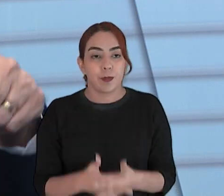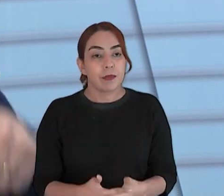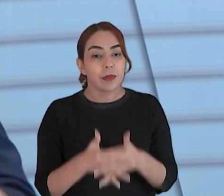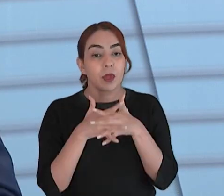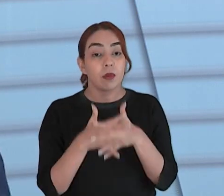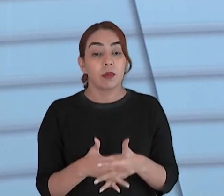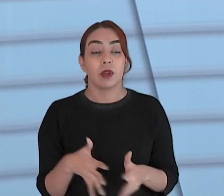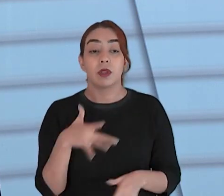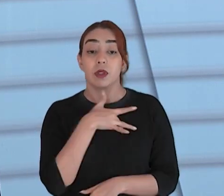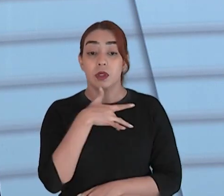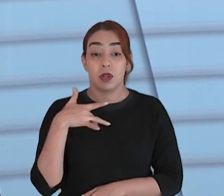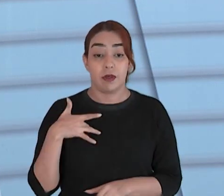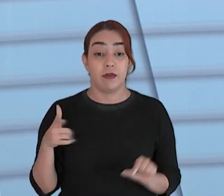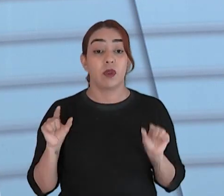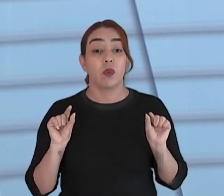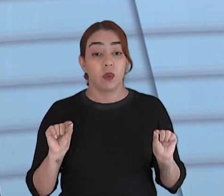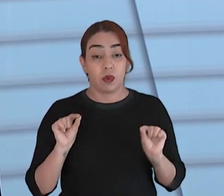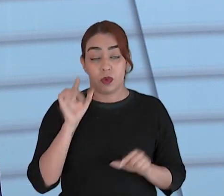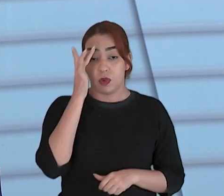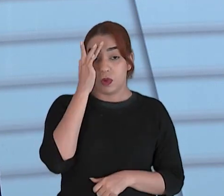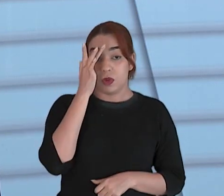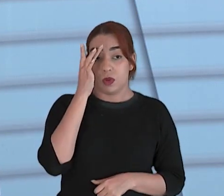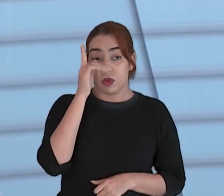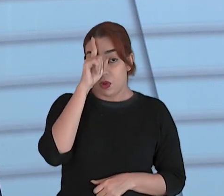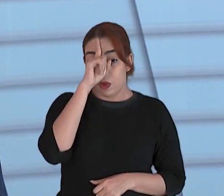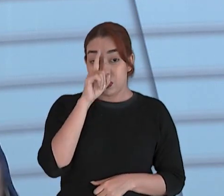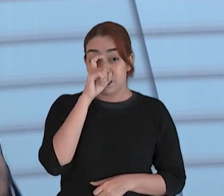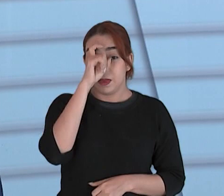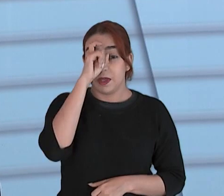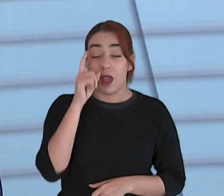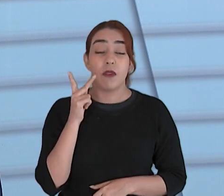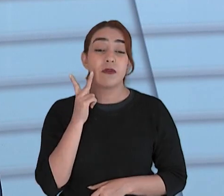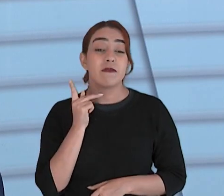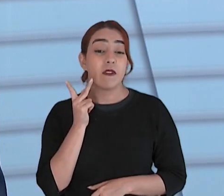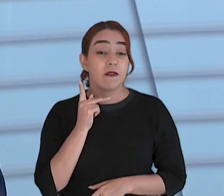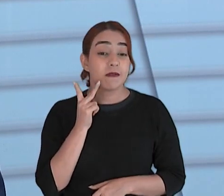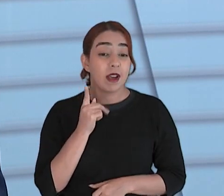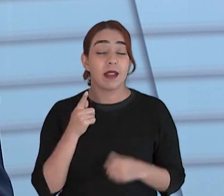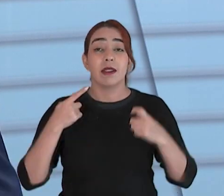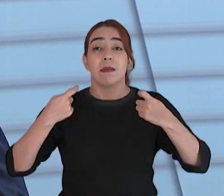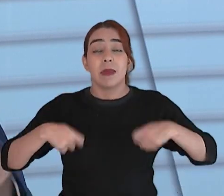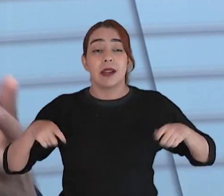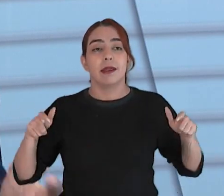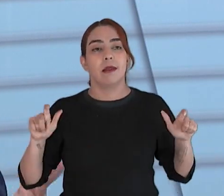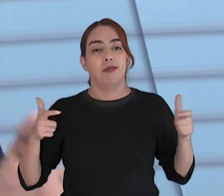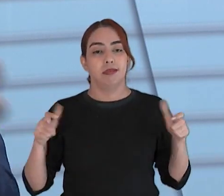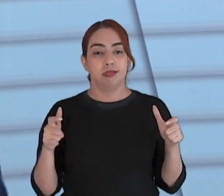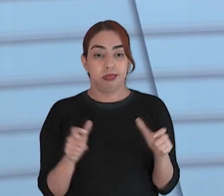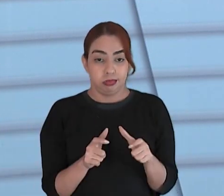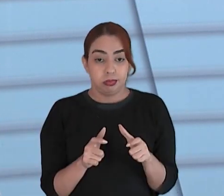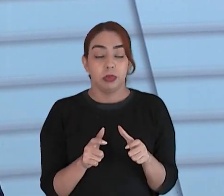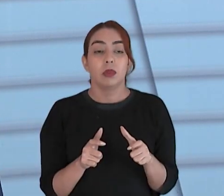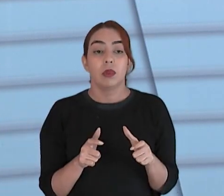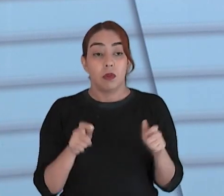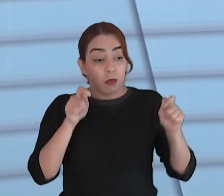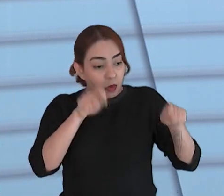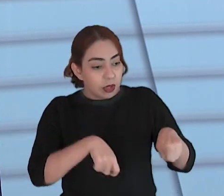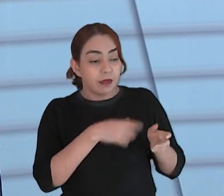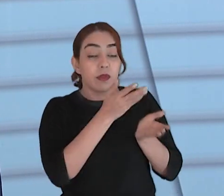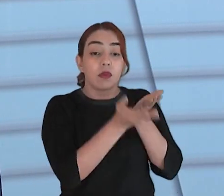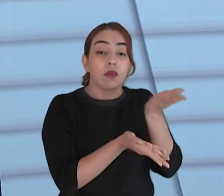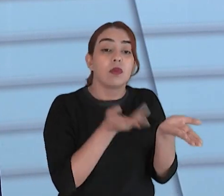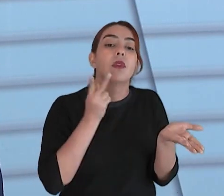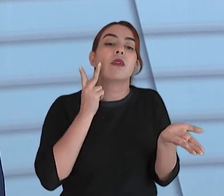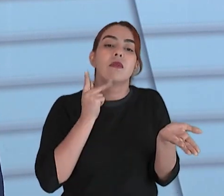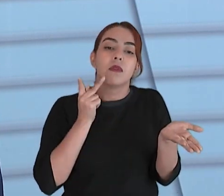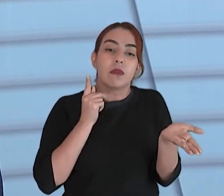gente desafogar os hospitais da capital e não só desafogar para que esse hospital atenda mais a população